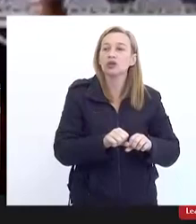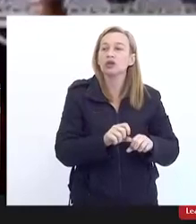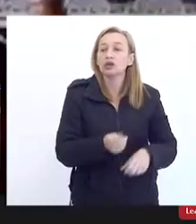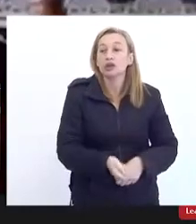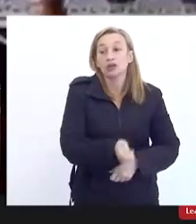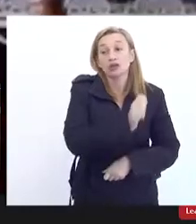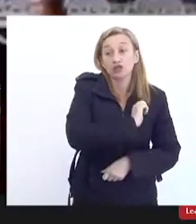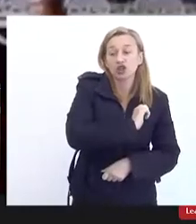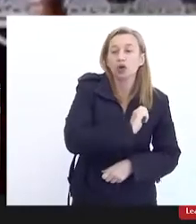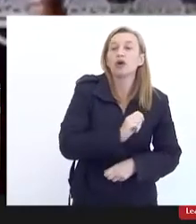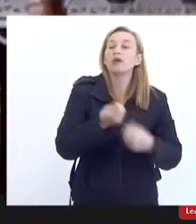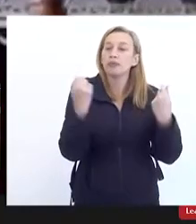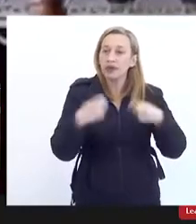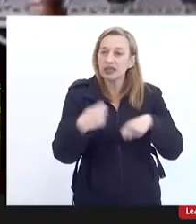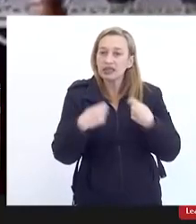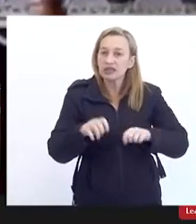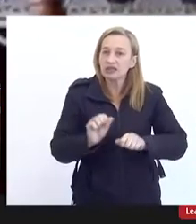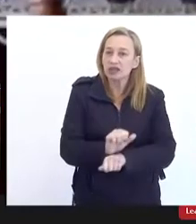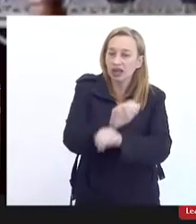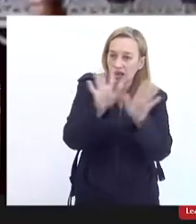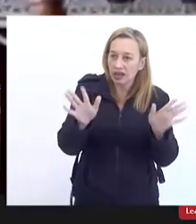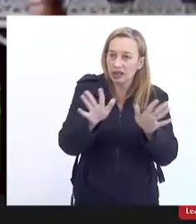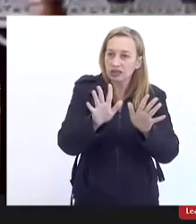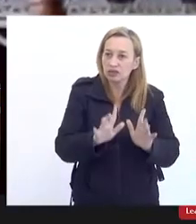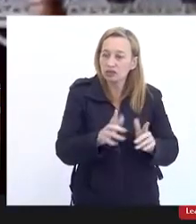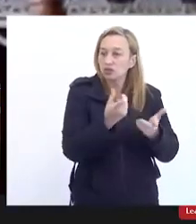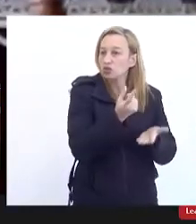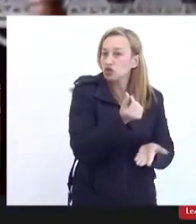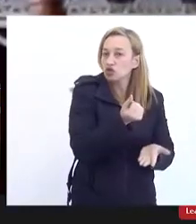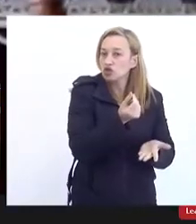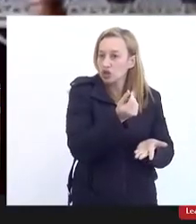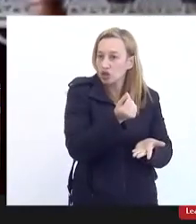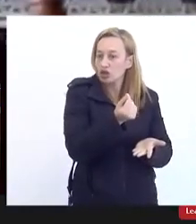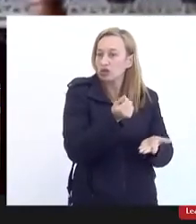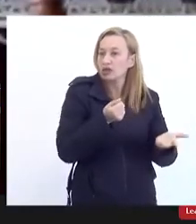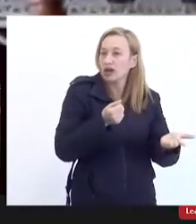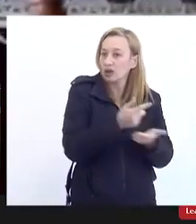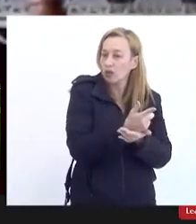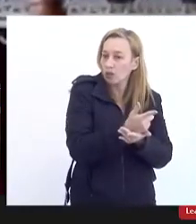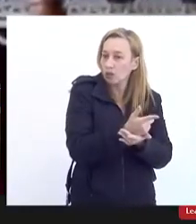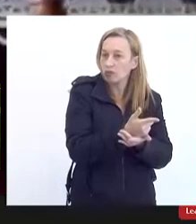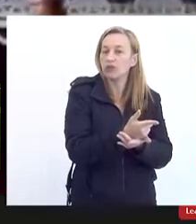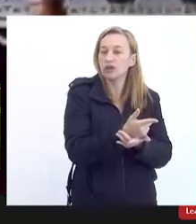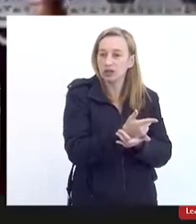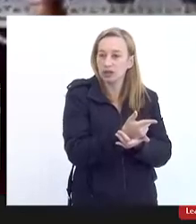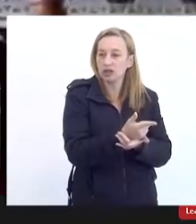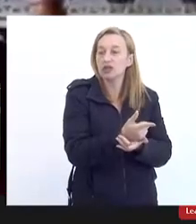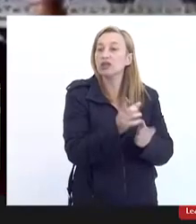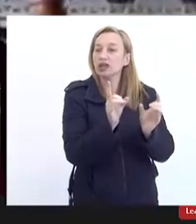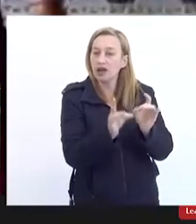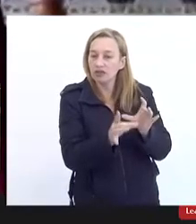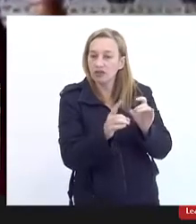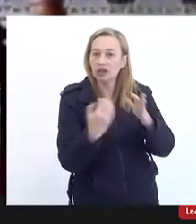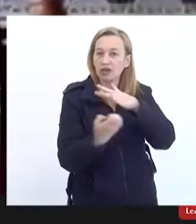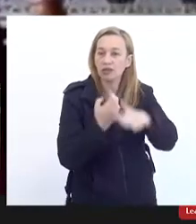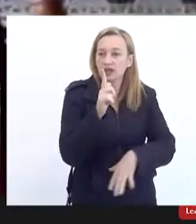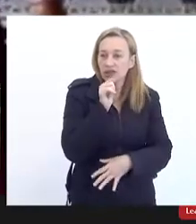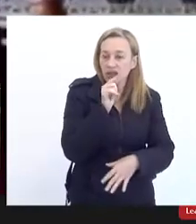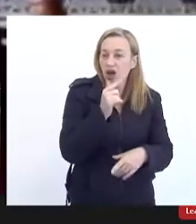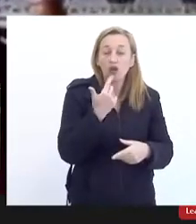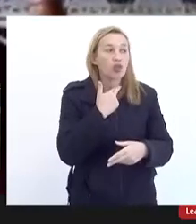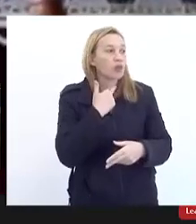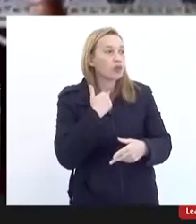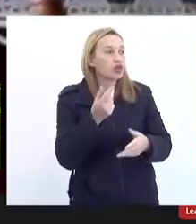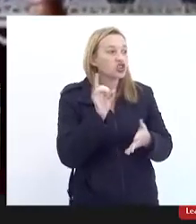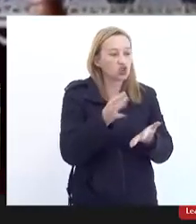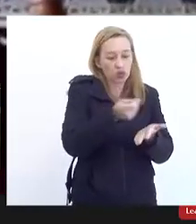é preciso transparência na aplicação do dinheiro da concessão da CEDAI não pode ser uma